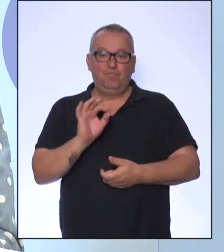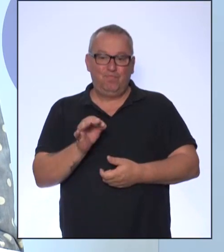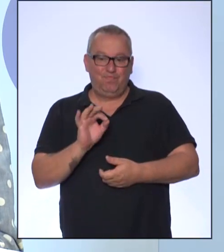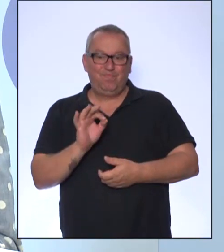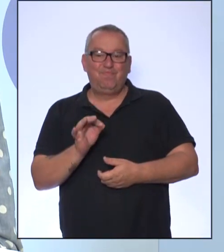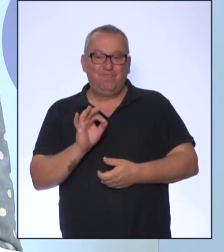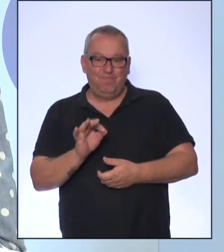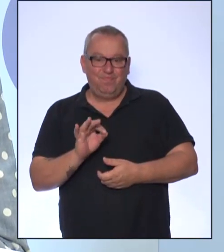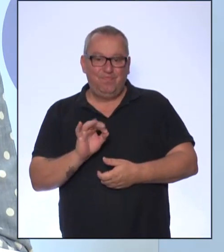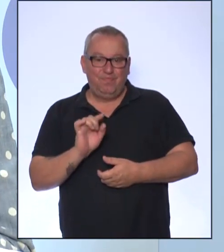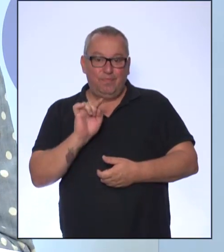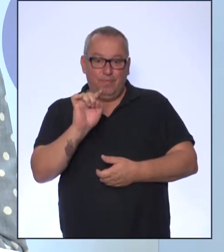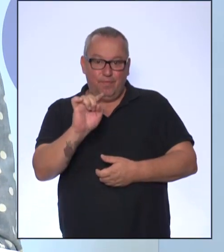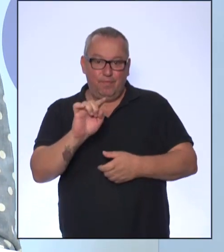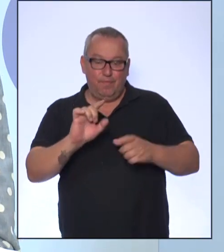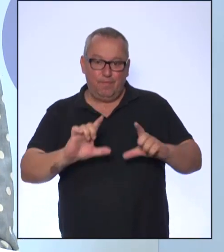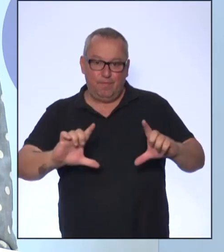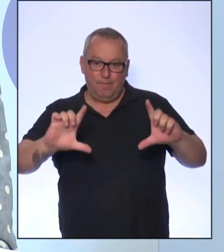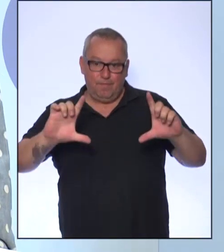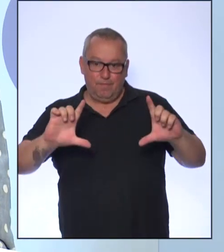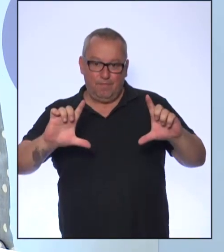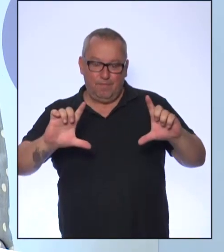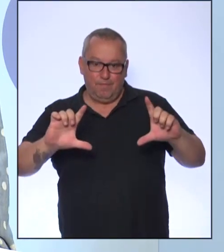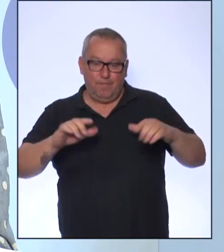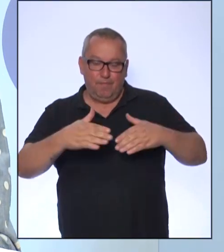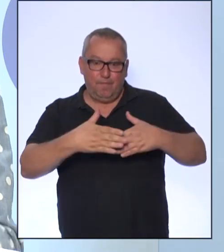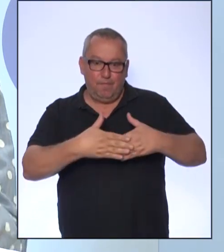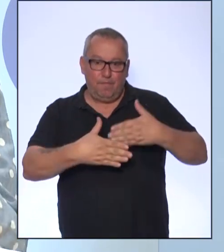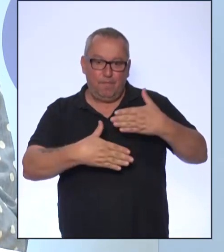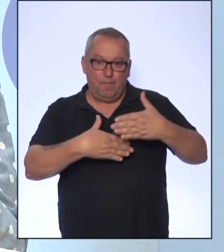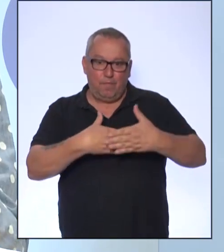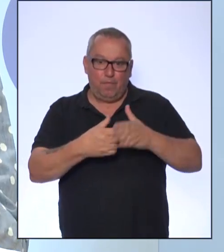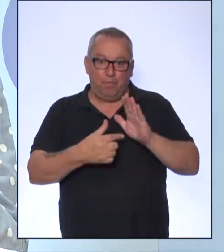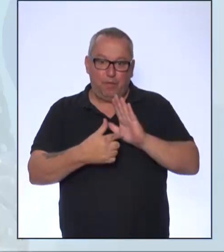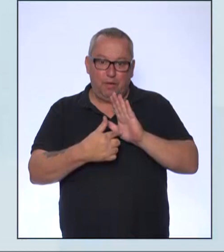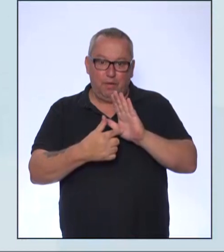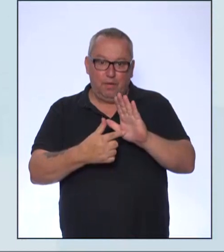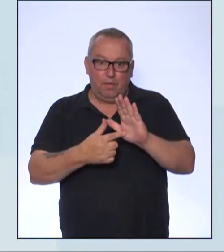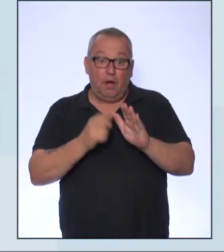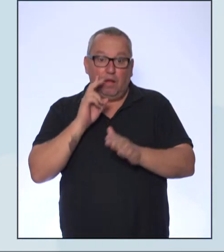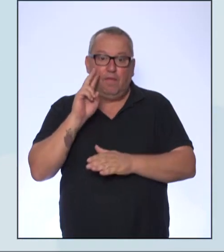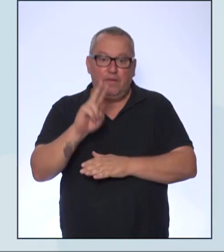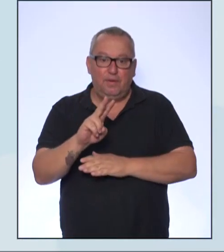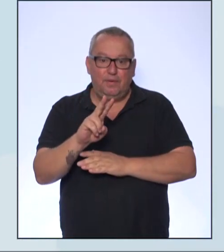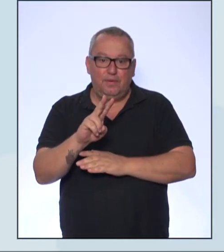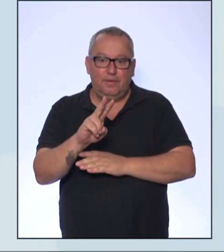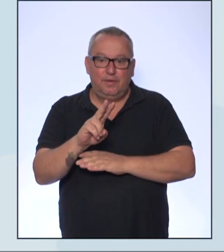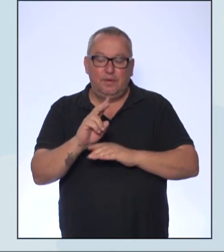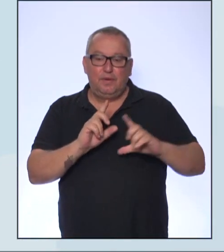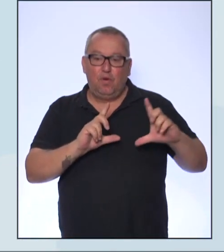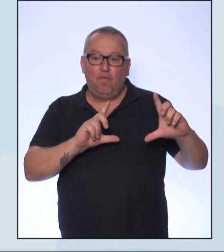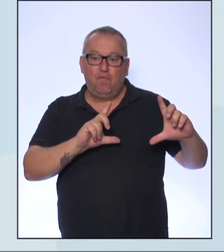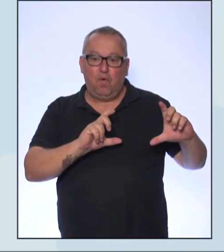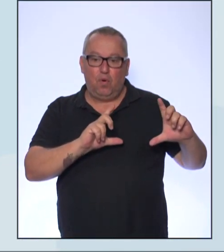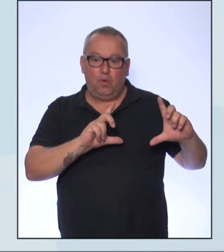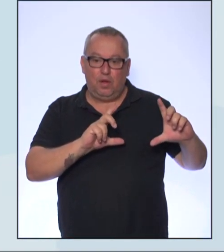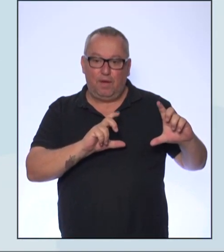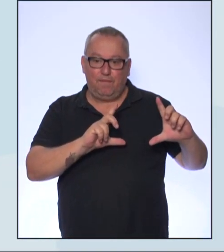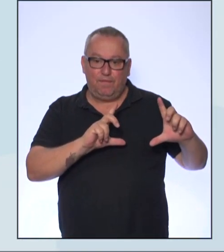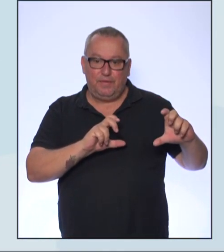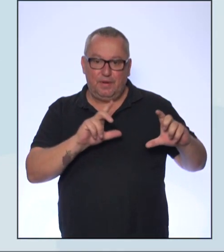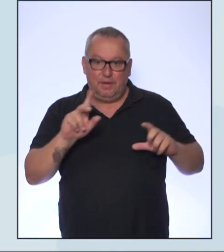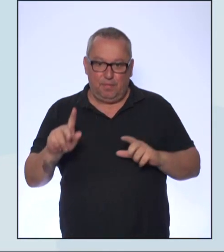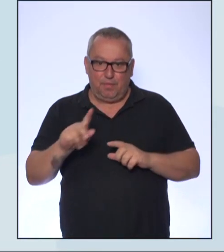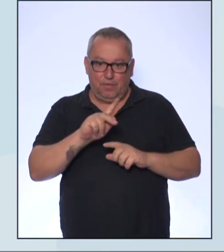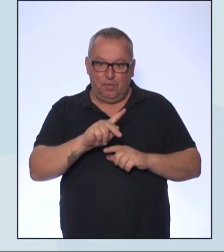Esse slide, ele apresenta, vocês vão estar vendo aí, uma fotografia que a professora